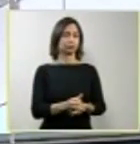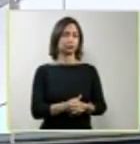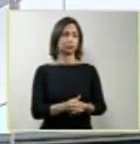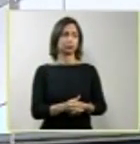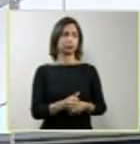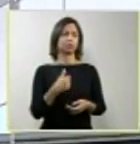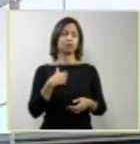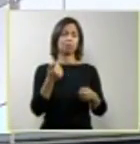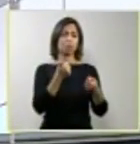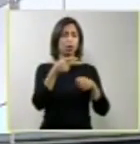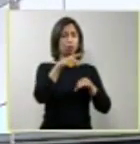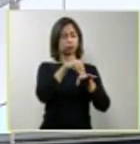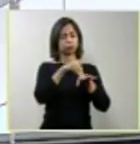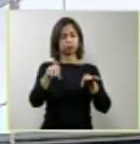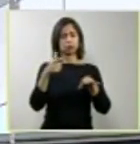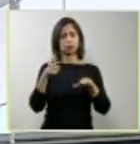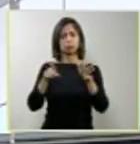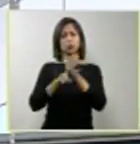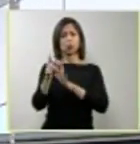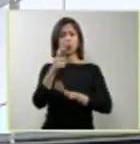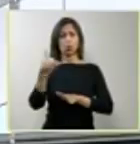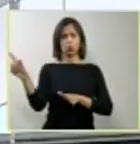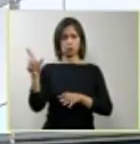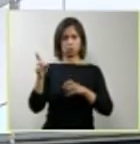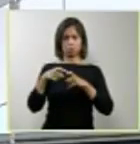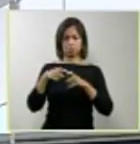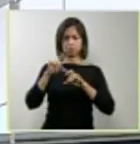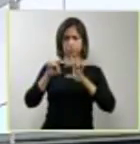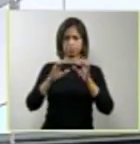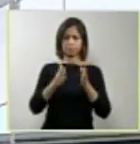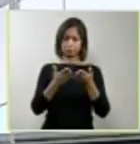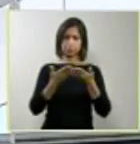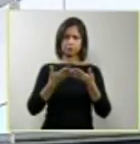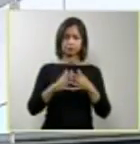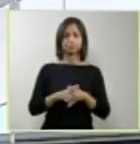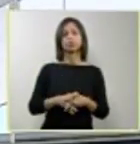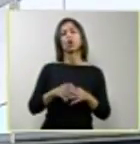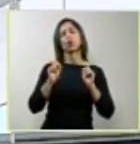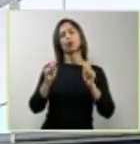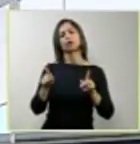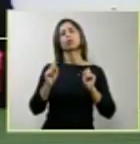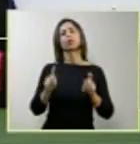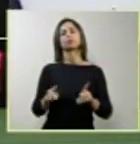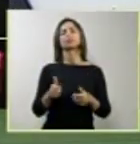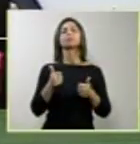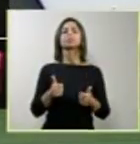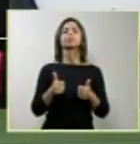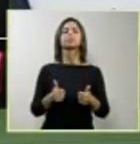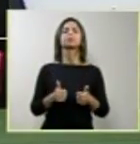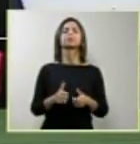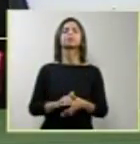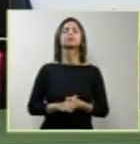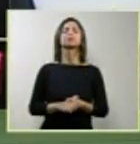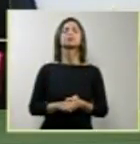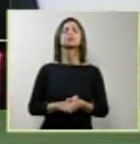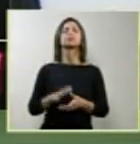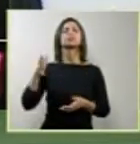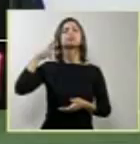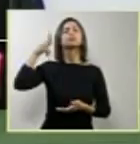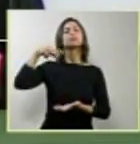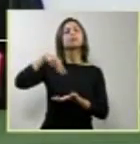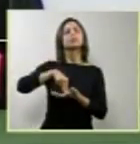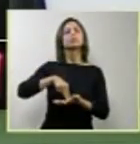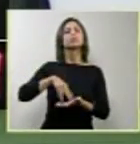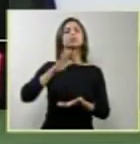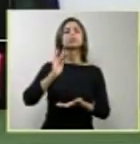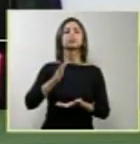que essa pergunta fosse dirigida aos especialistas da Sim, sim. Muito bem. O expositor já colocou que